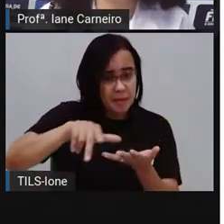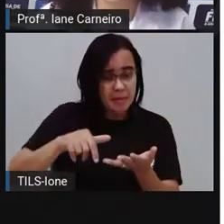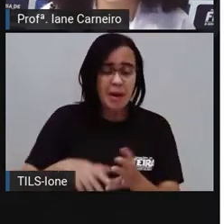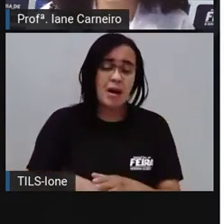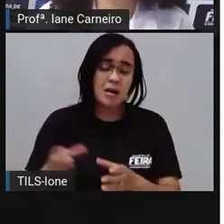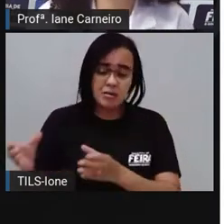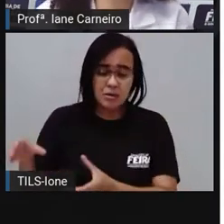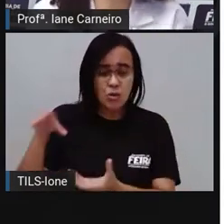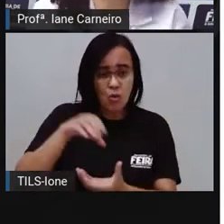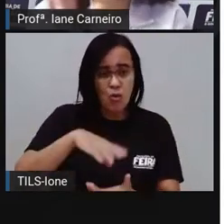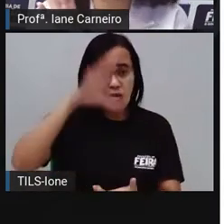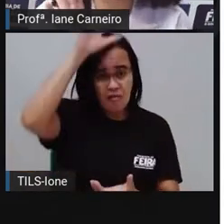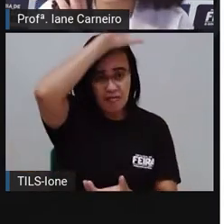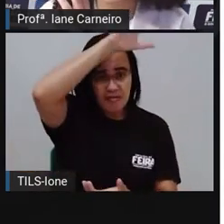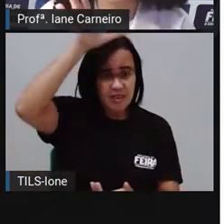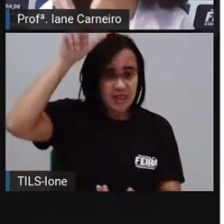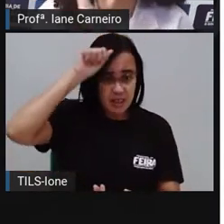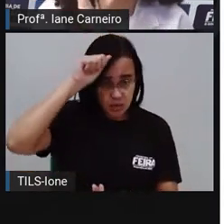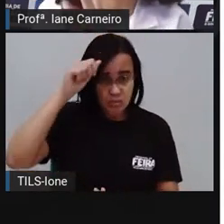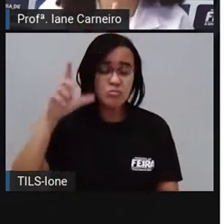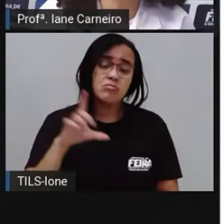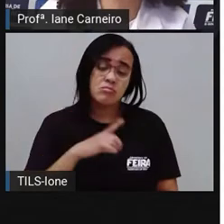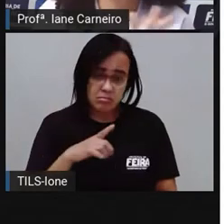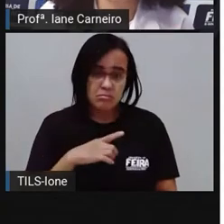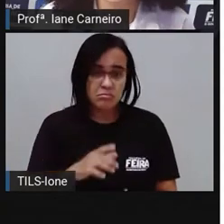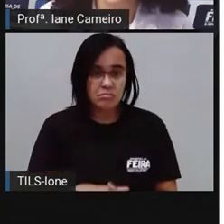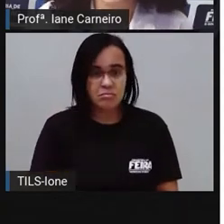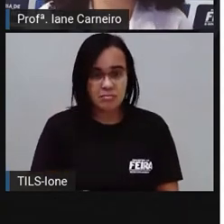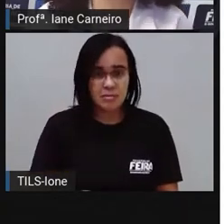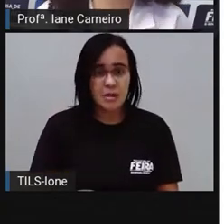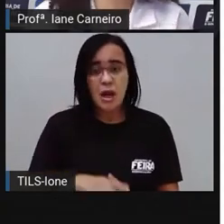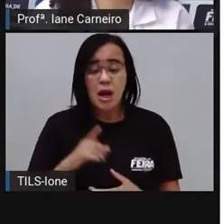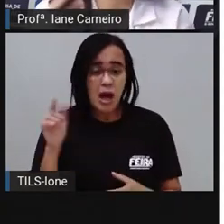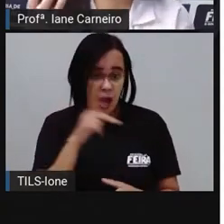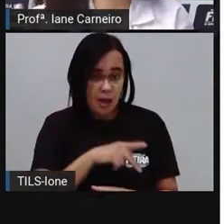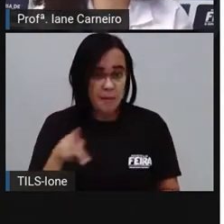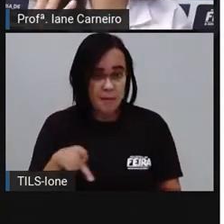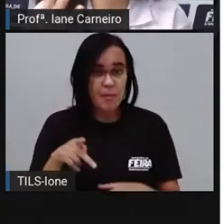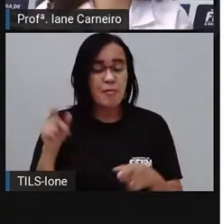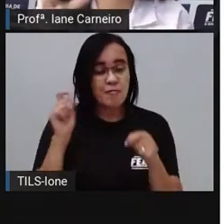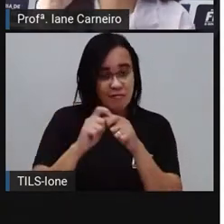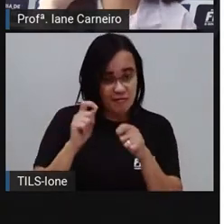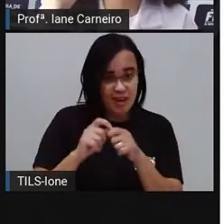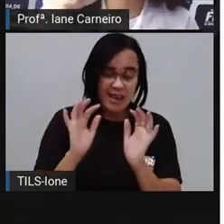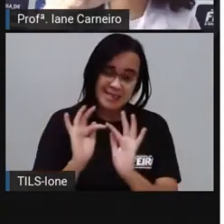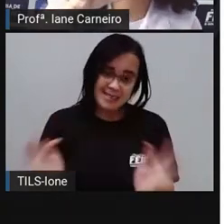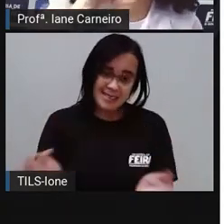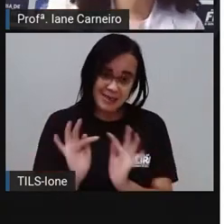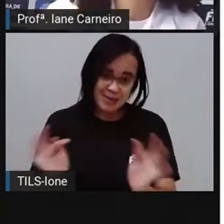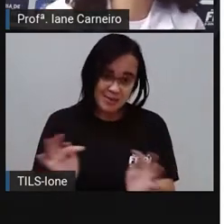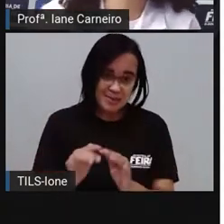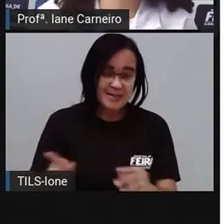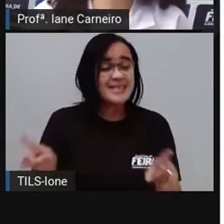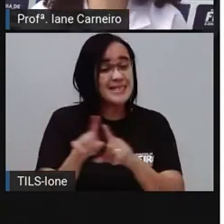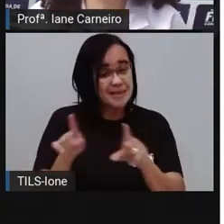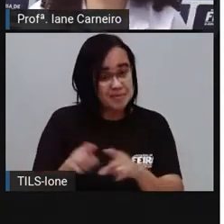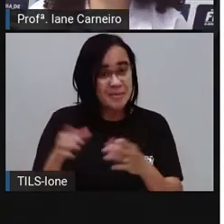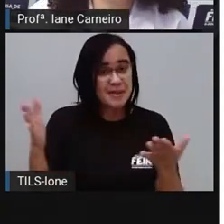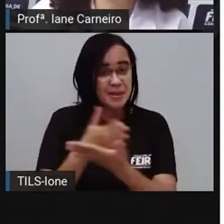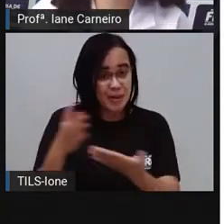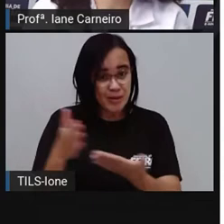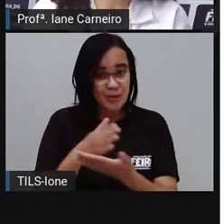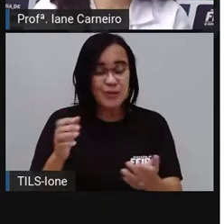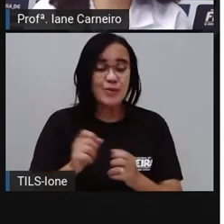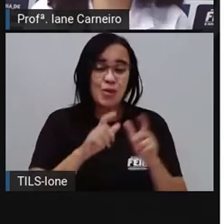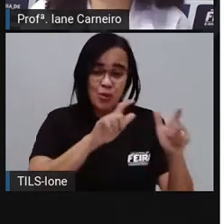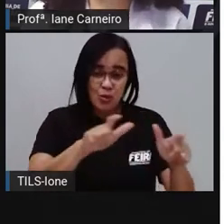ficar com sabor. Tem gente que prepara de diversos tipos. O que a Prodriana faz é bem simples. E aí, no supermercado, já vende essa farinha